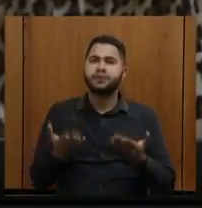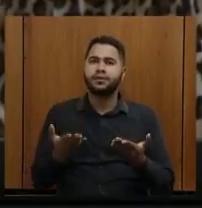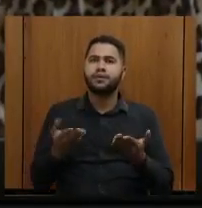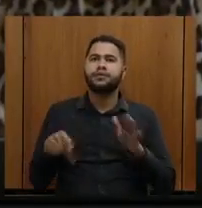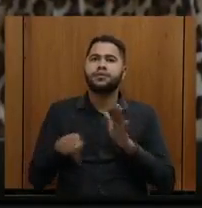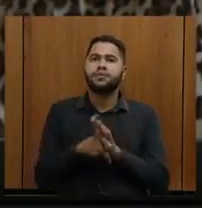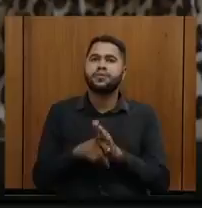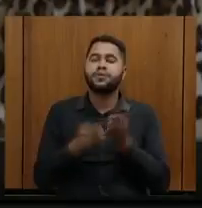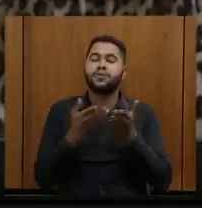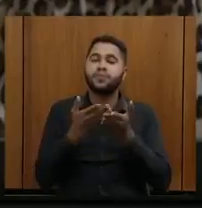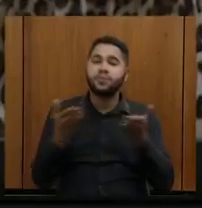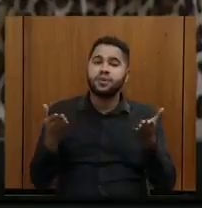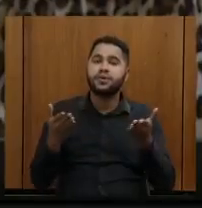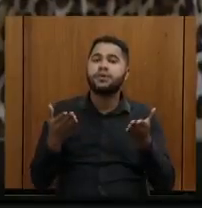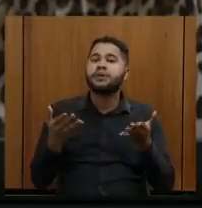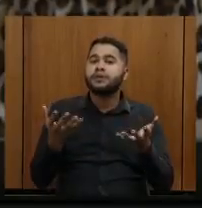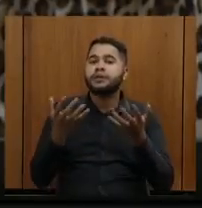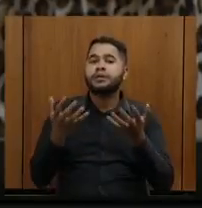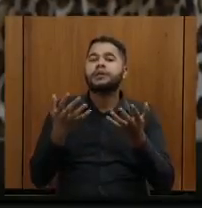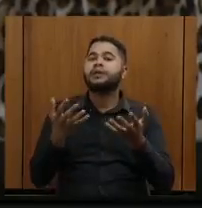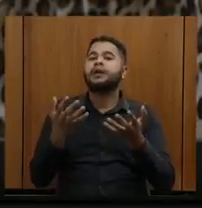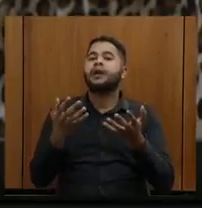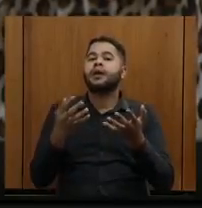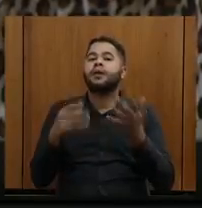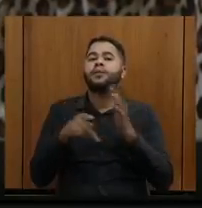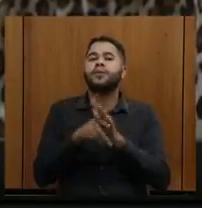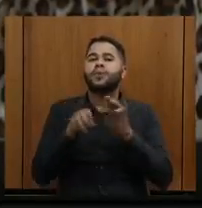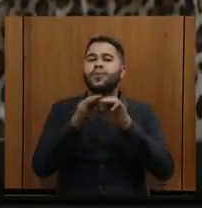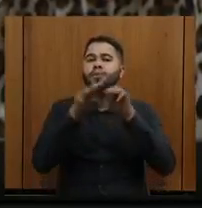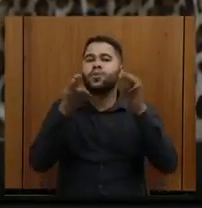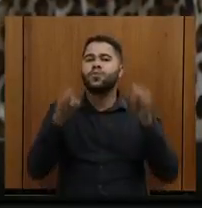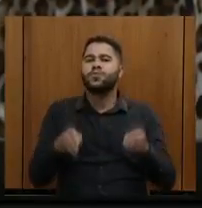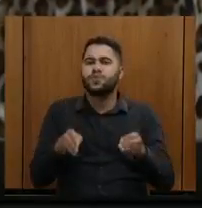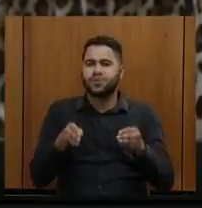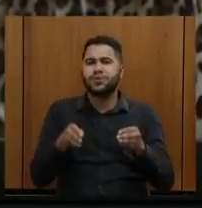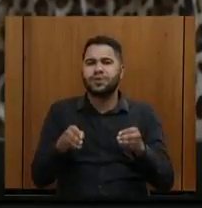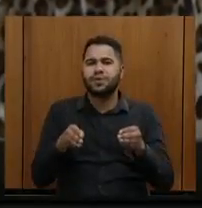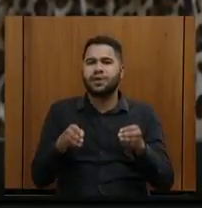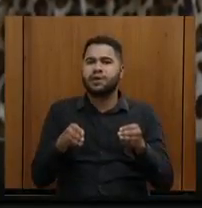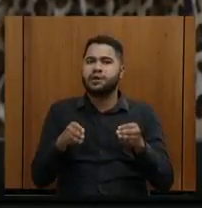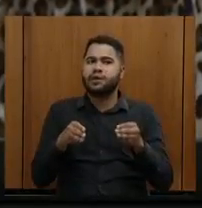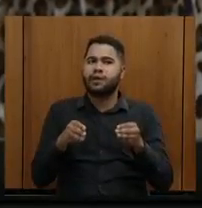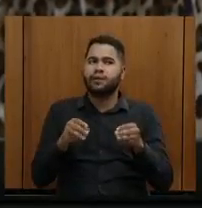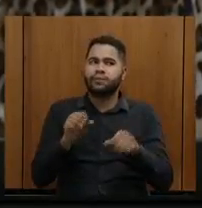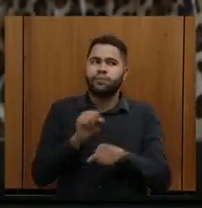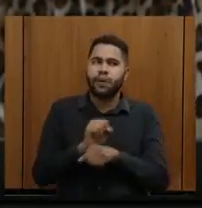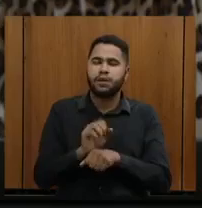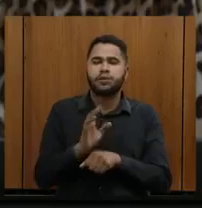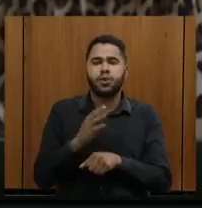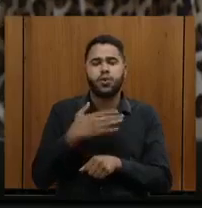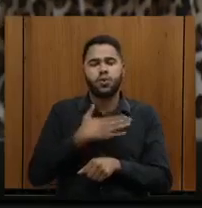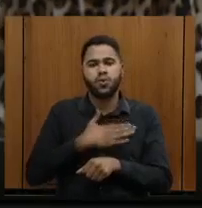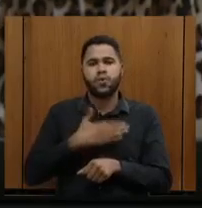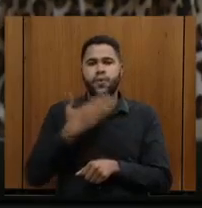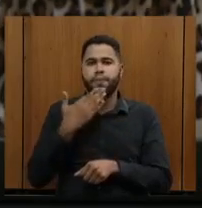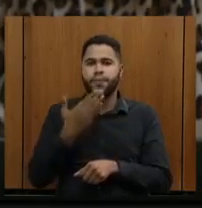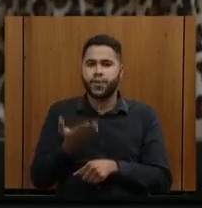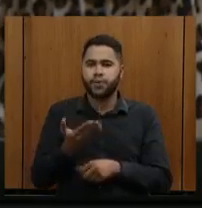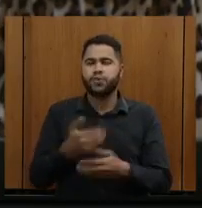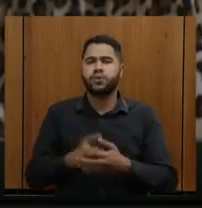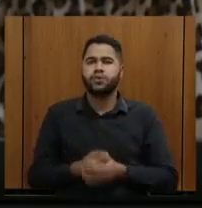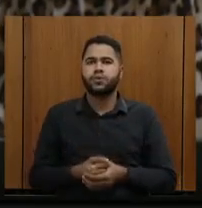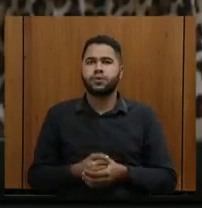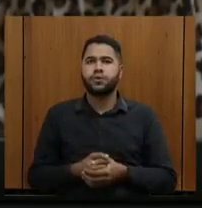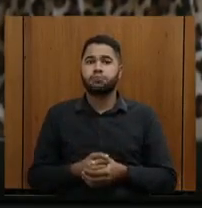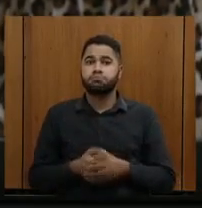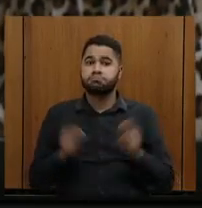Excelência porque eles estão pretendendo criar lá o Museu Nelson Freire. Então, gostaria de deixar aí o nosso pedido e